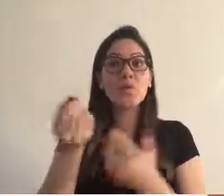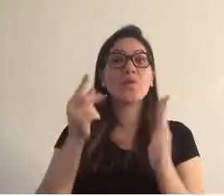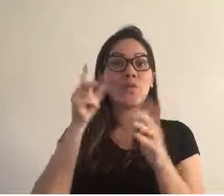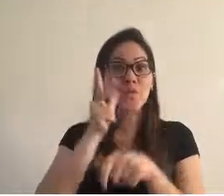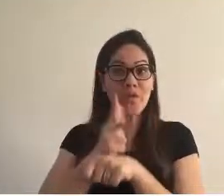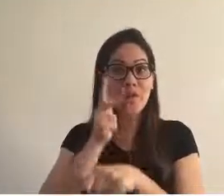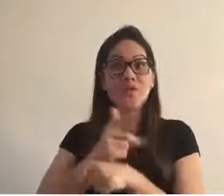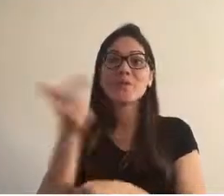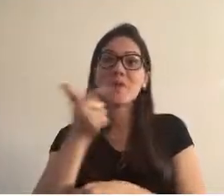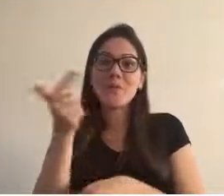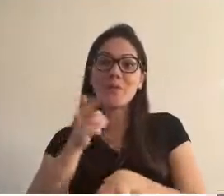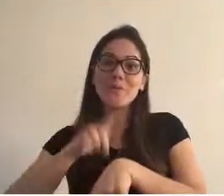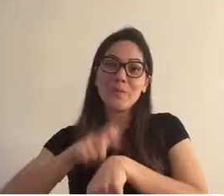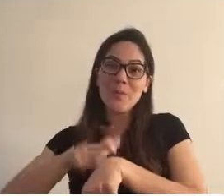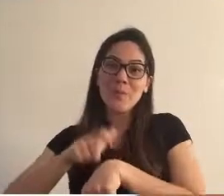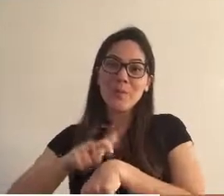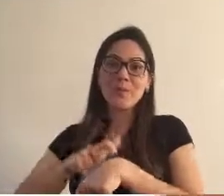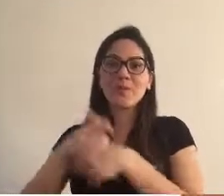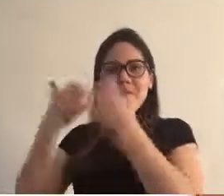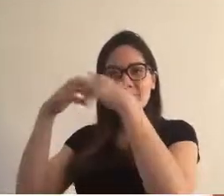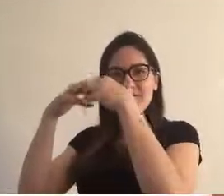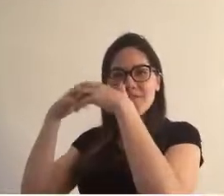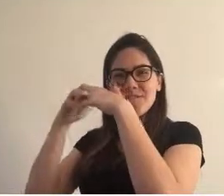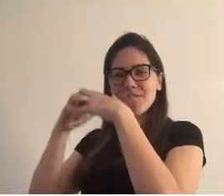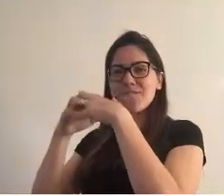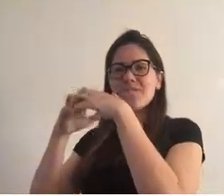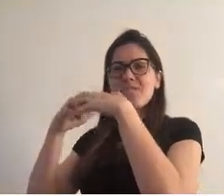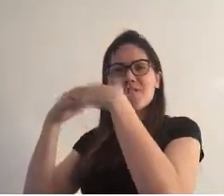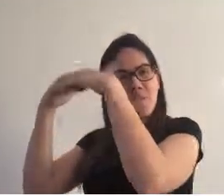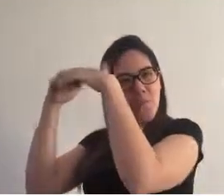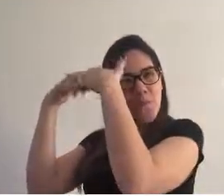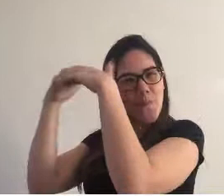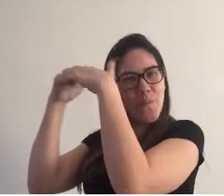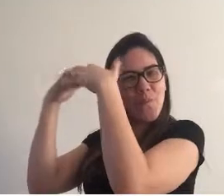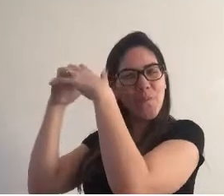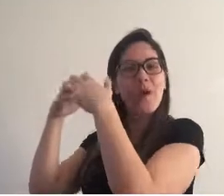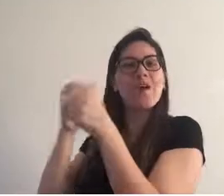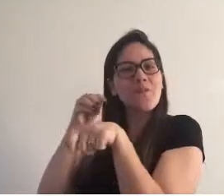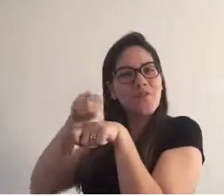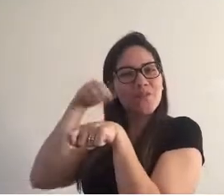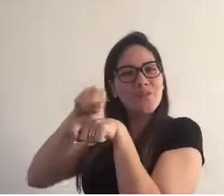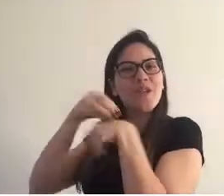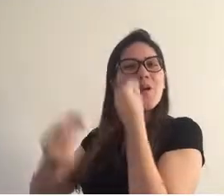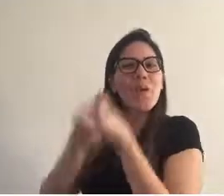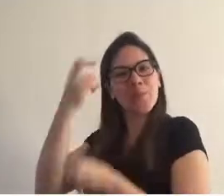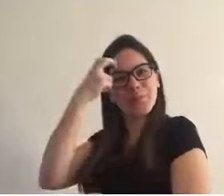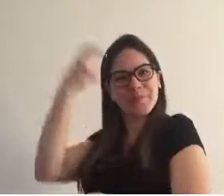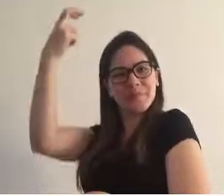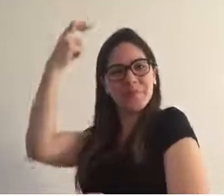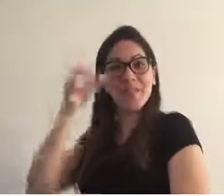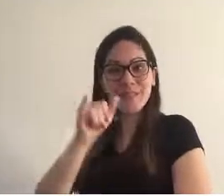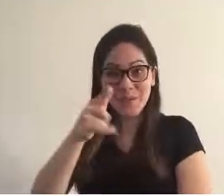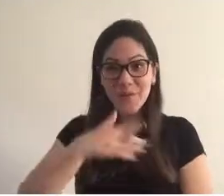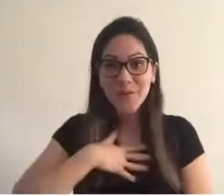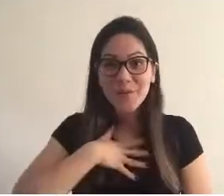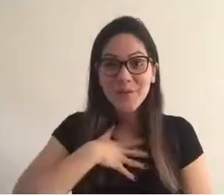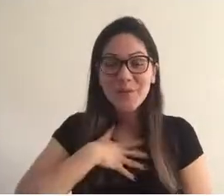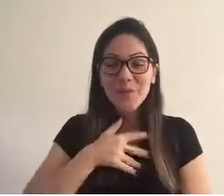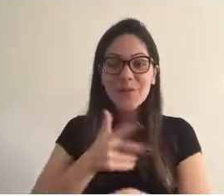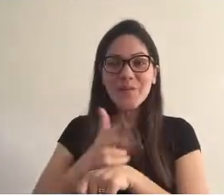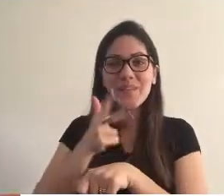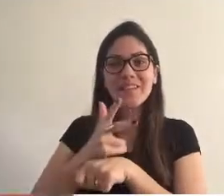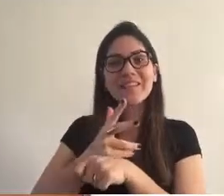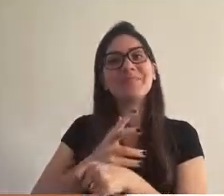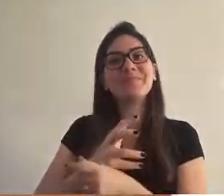iremos apresentar a segunda parte do livro, acelerando os neurônios com dicas para se tornar mais inteligente. Se você gostou do